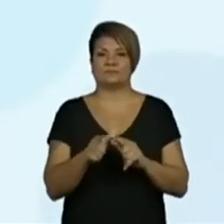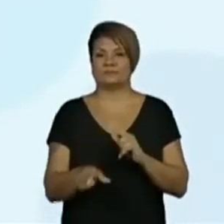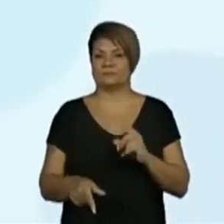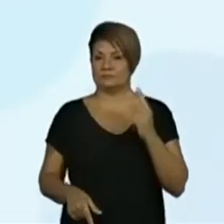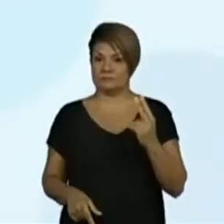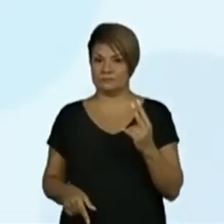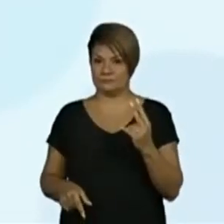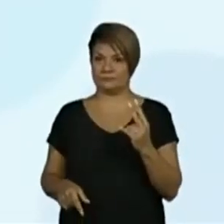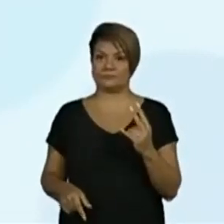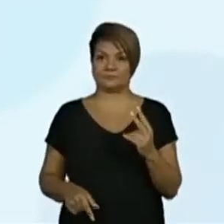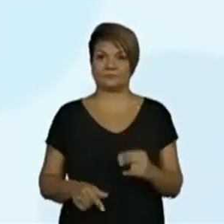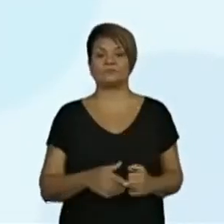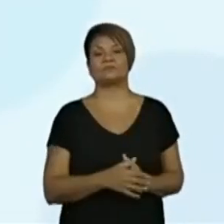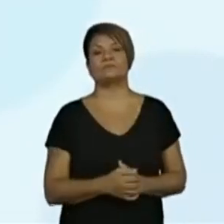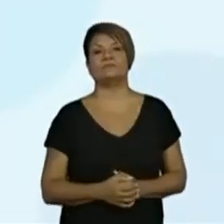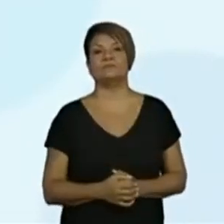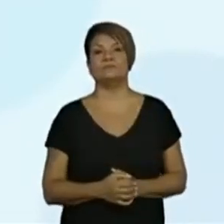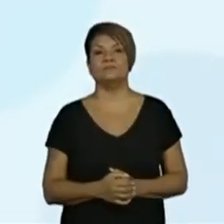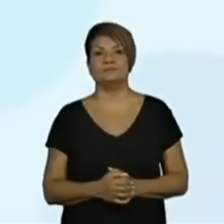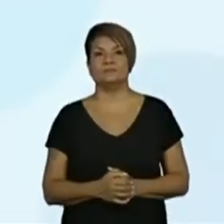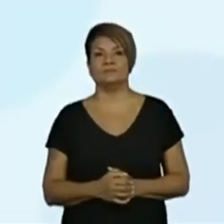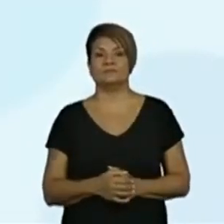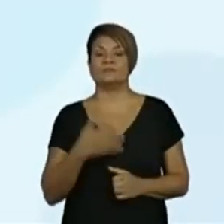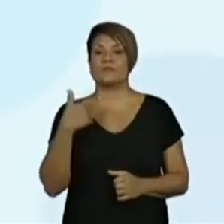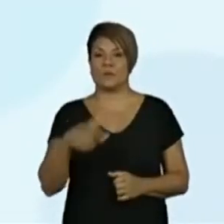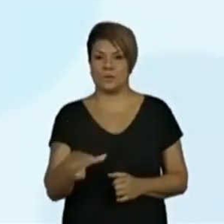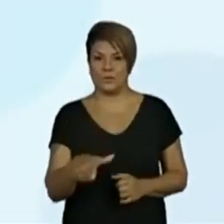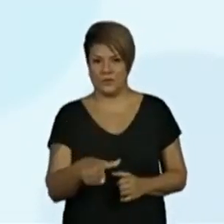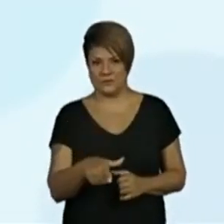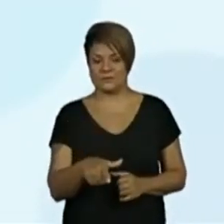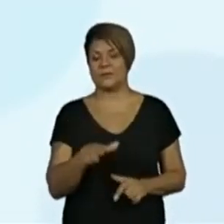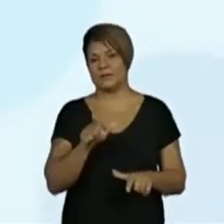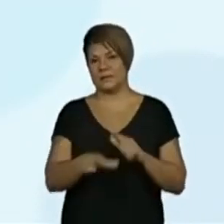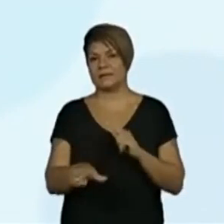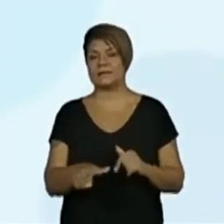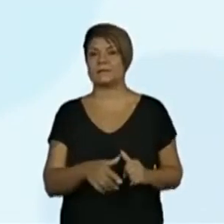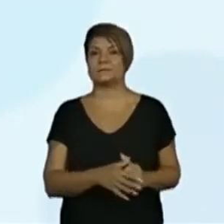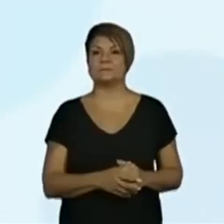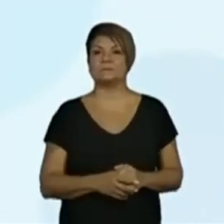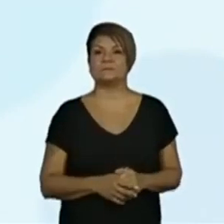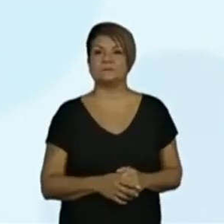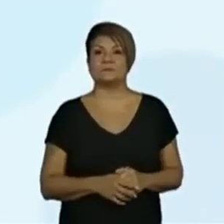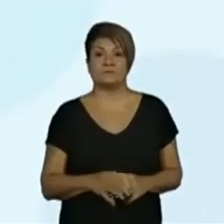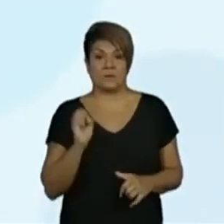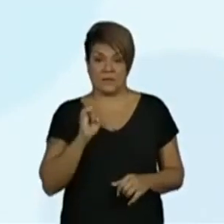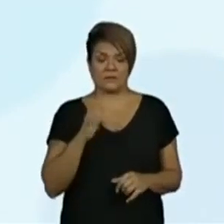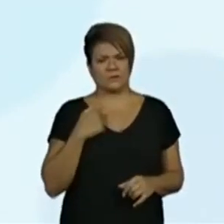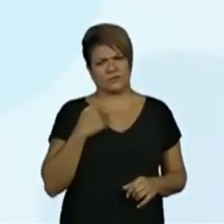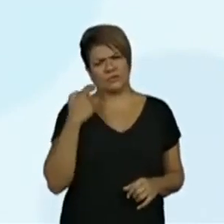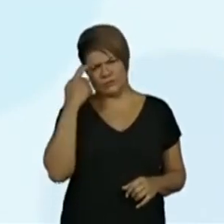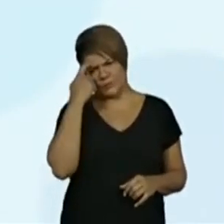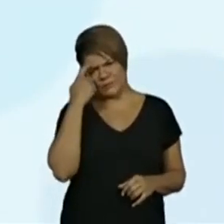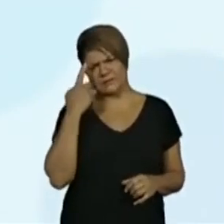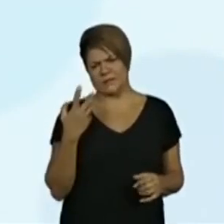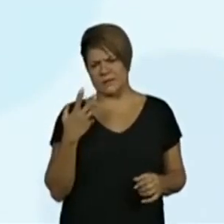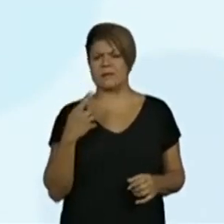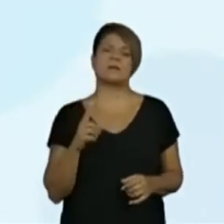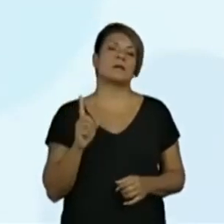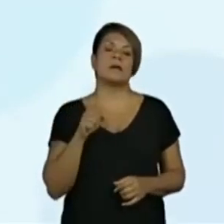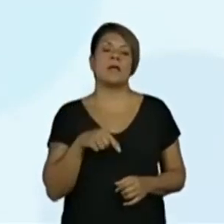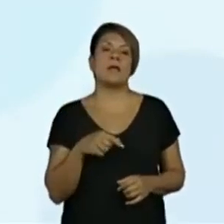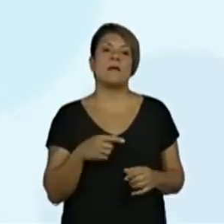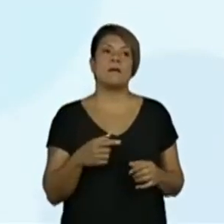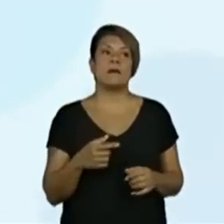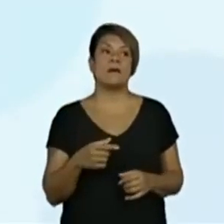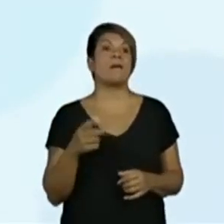Ou a próxima, né? Vamos por partes, a próxima. A próxima letra. E a próxima letra, se a gente for pensar, é a mesma letra de um professor